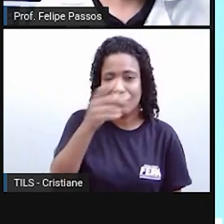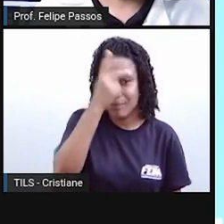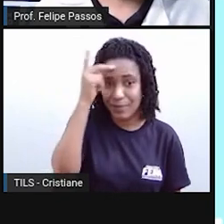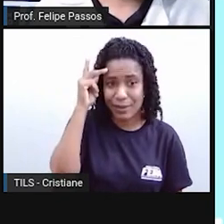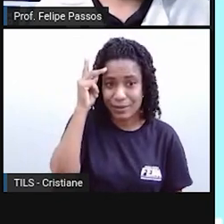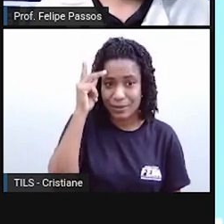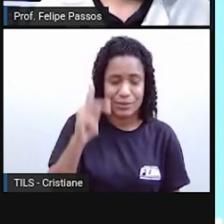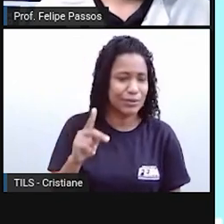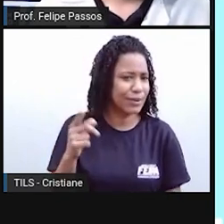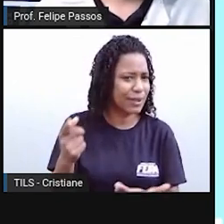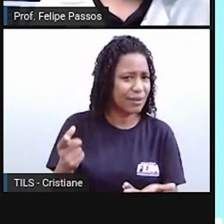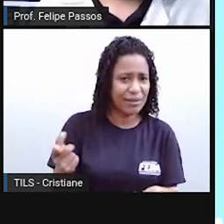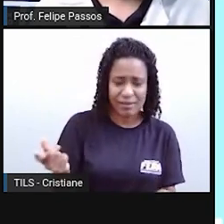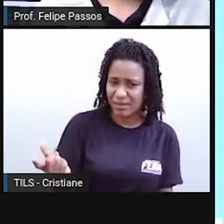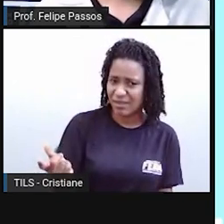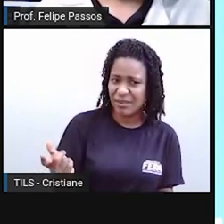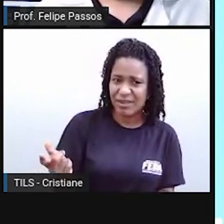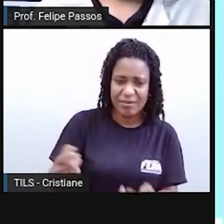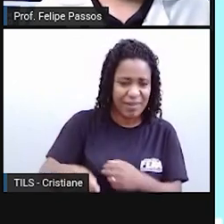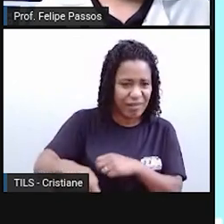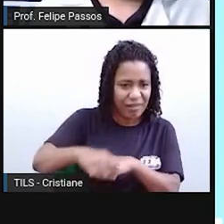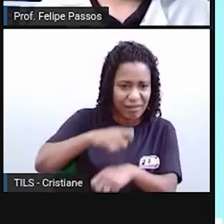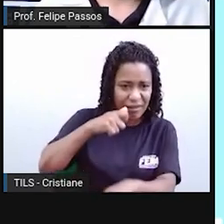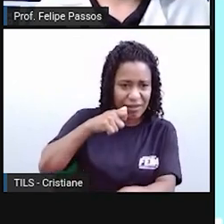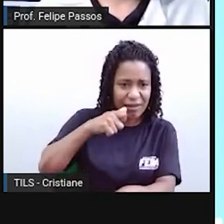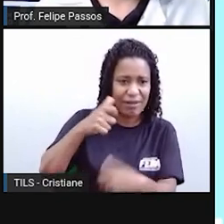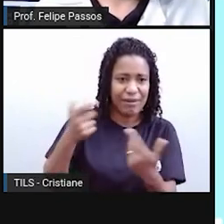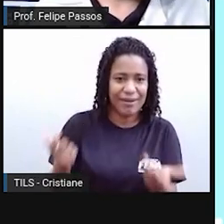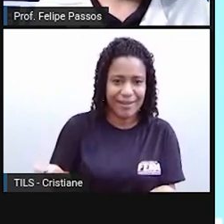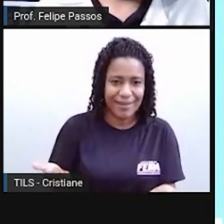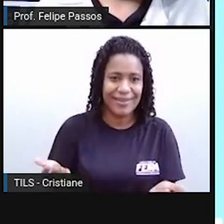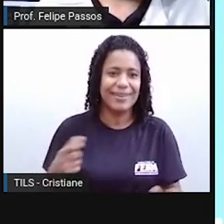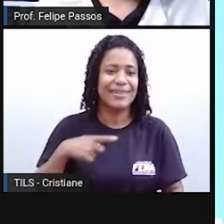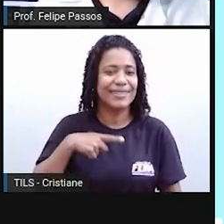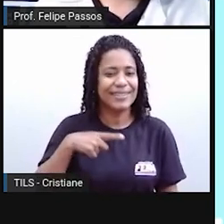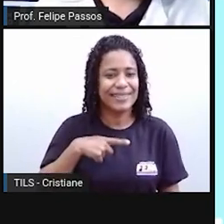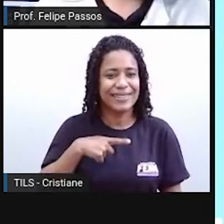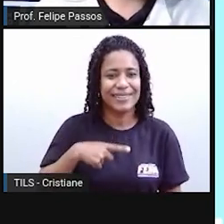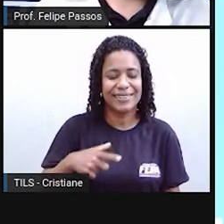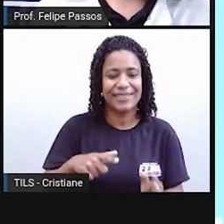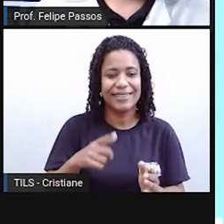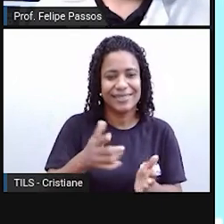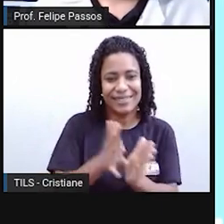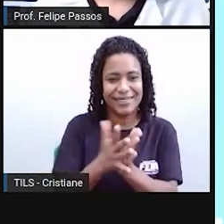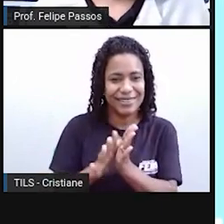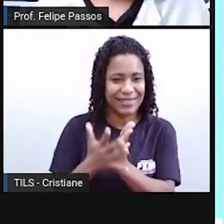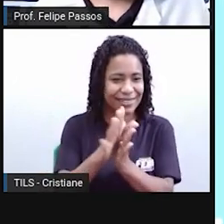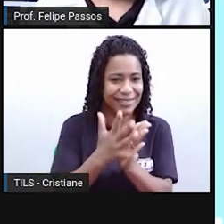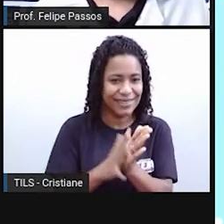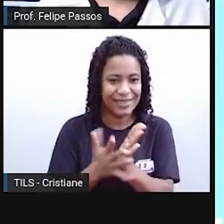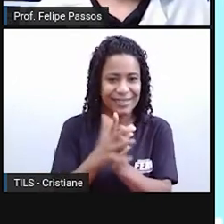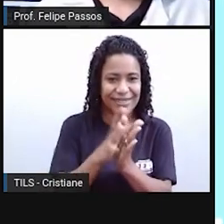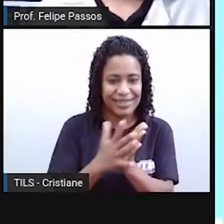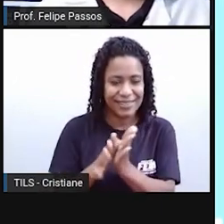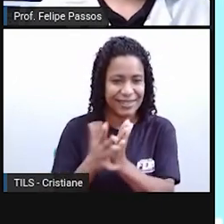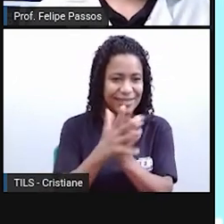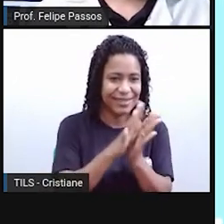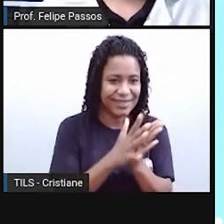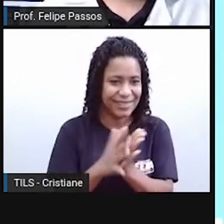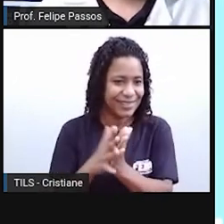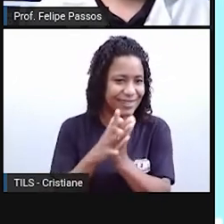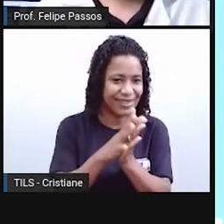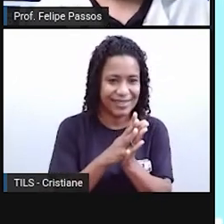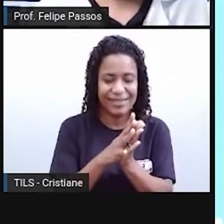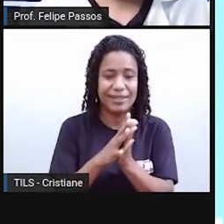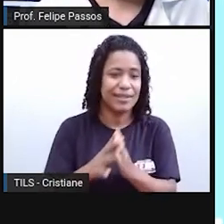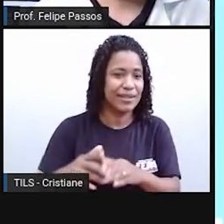não está correto. Sambódromo. É uma mistura de samba com autódromo, né? Então,